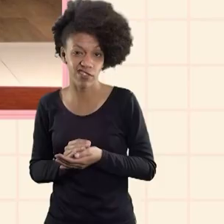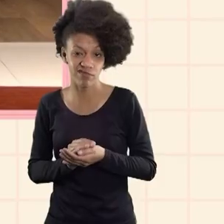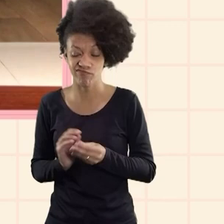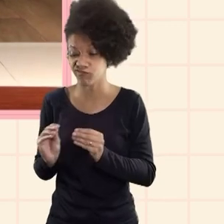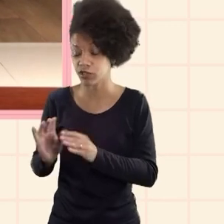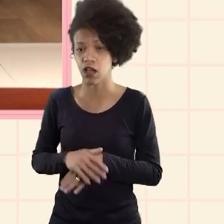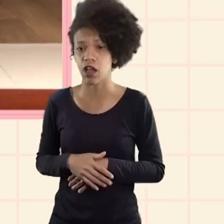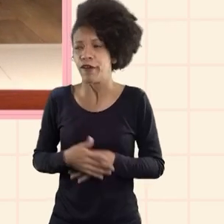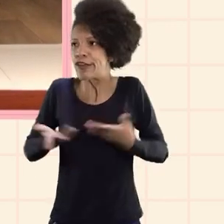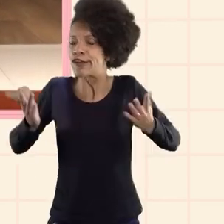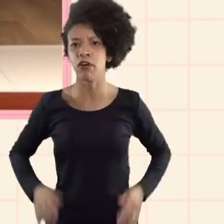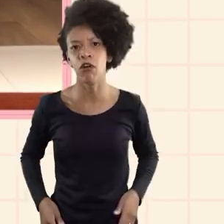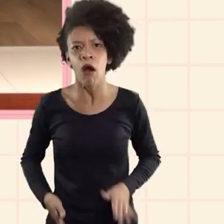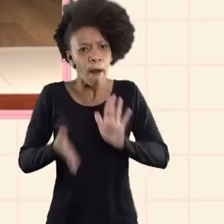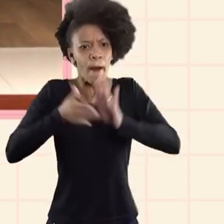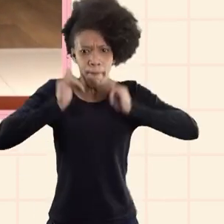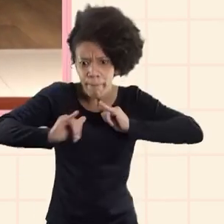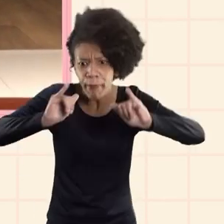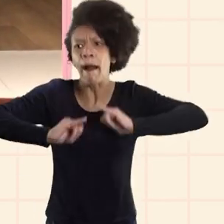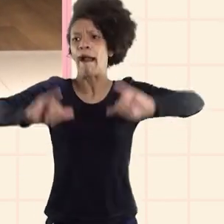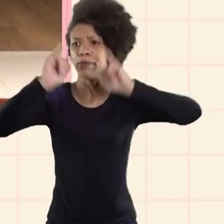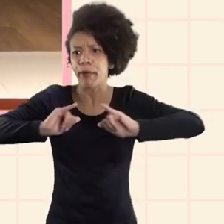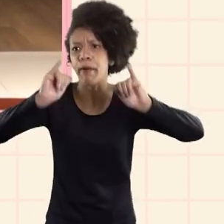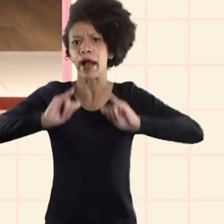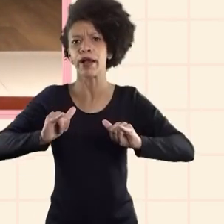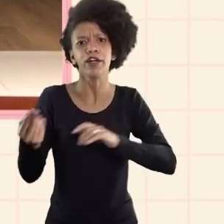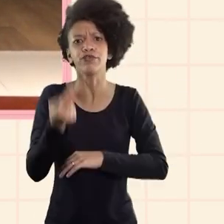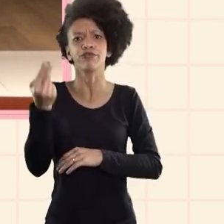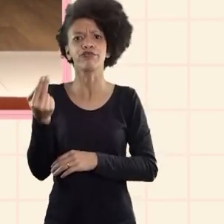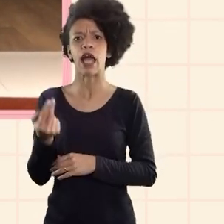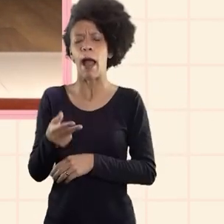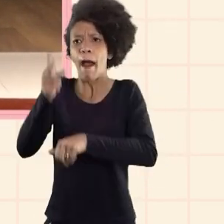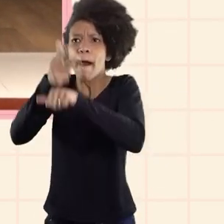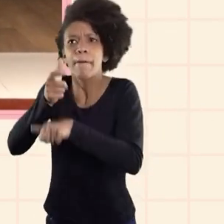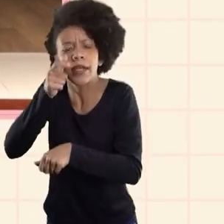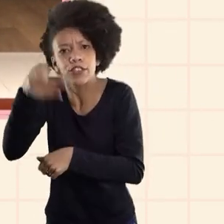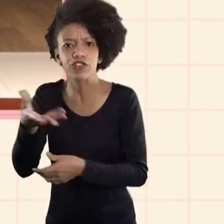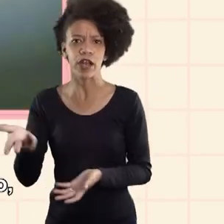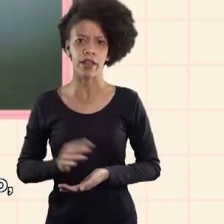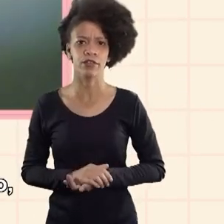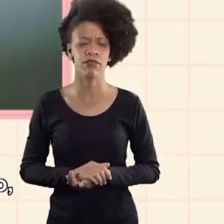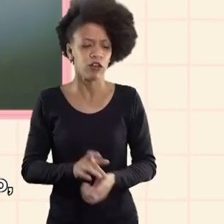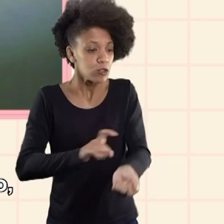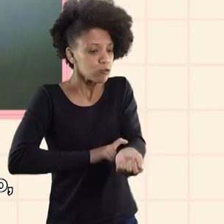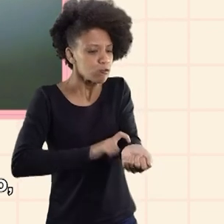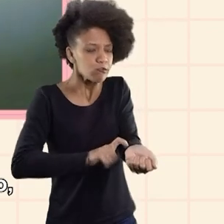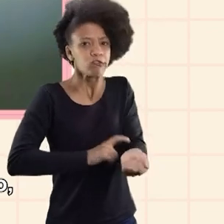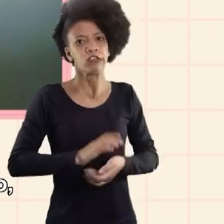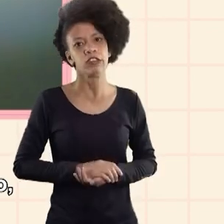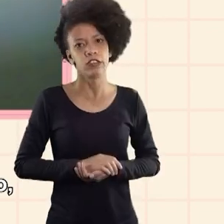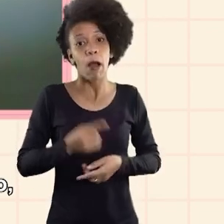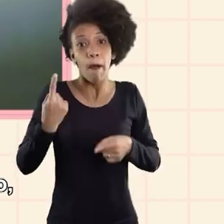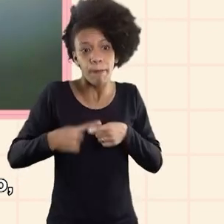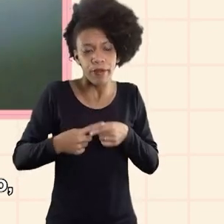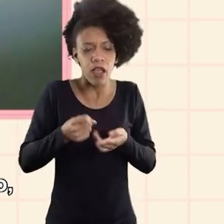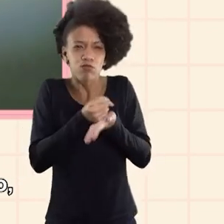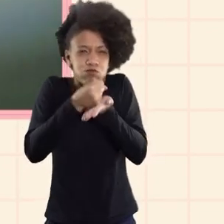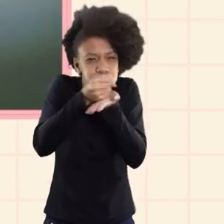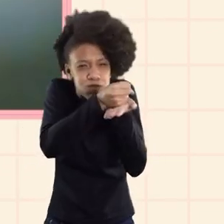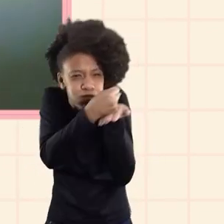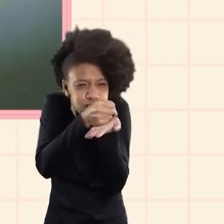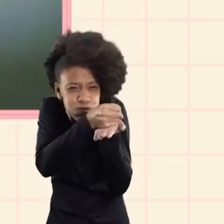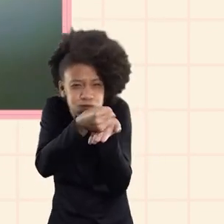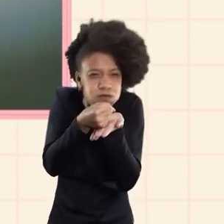eles fica assim lá com muita propaganda não dá nem pro cara falar direito eu fico com raiva disso que eu tô jogando um jogo